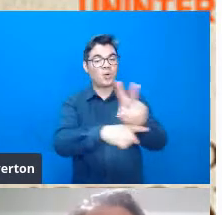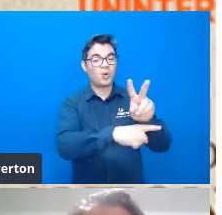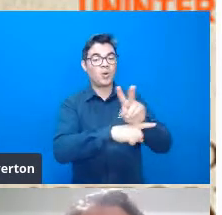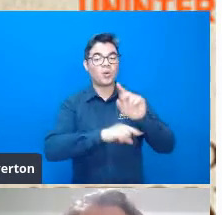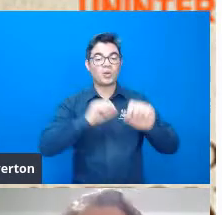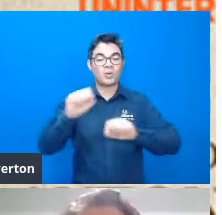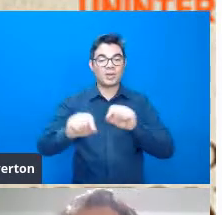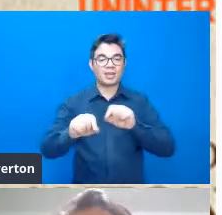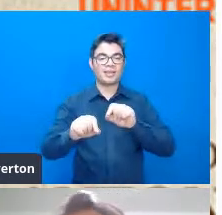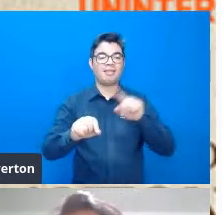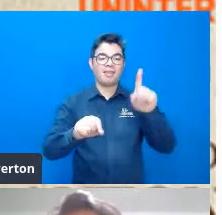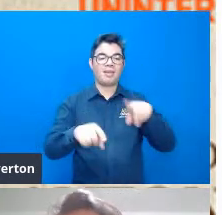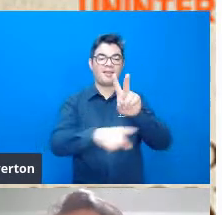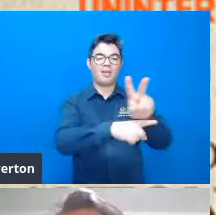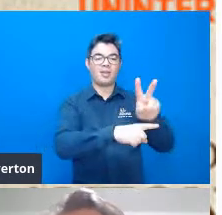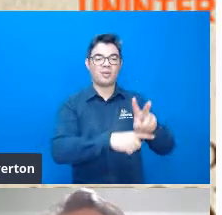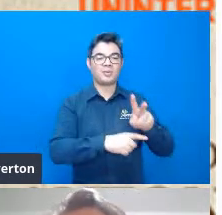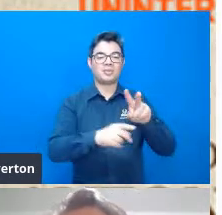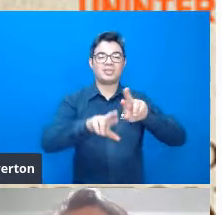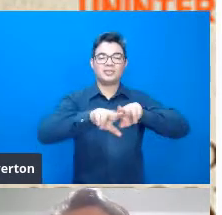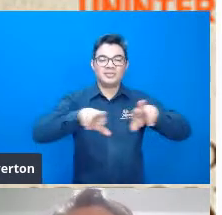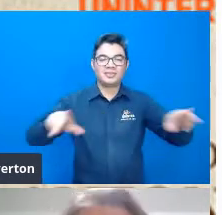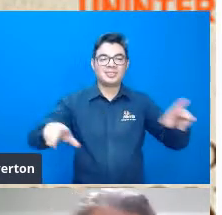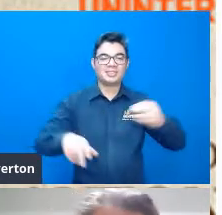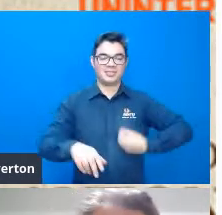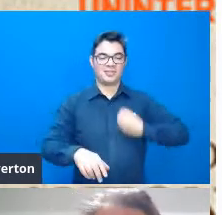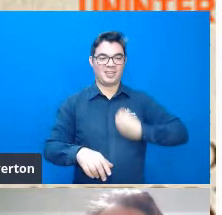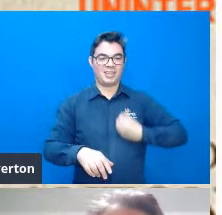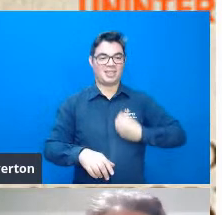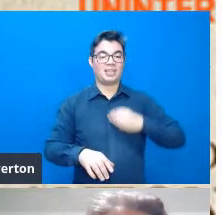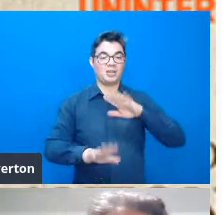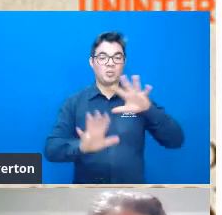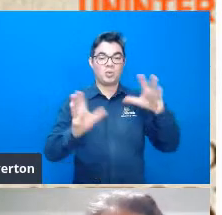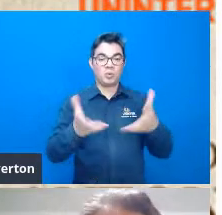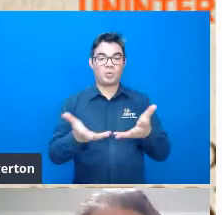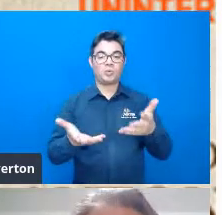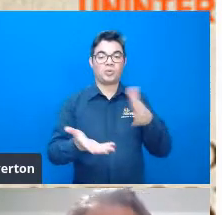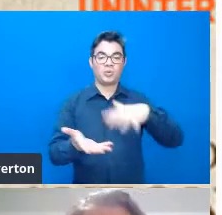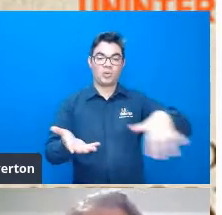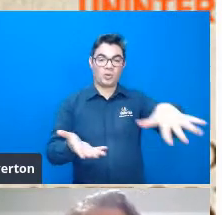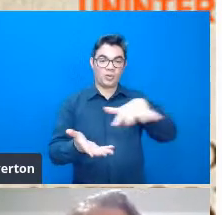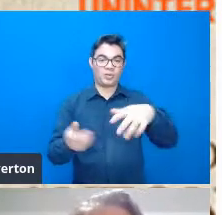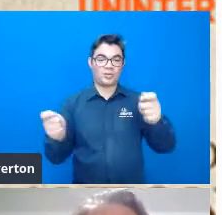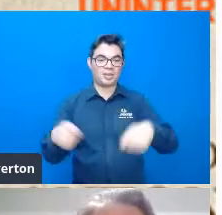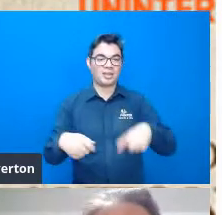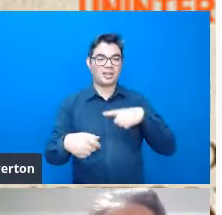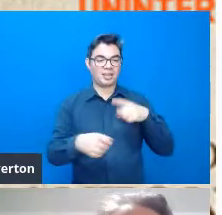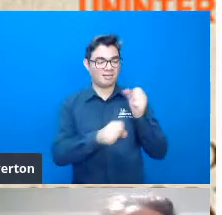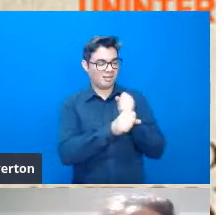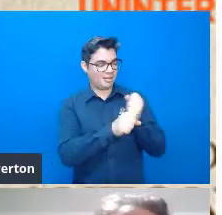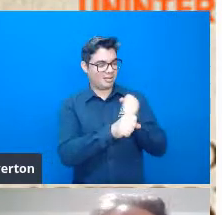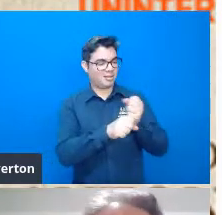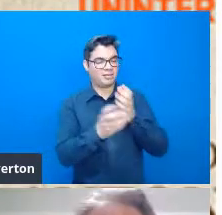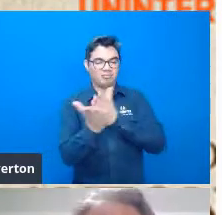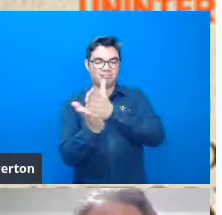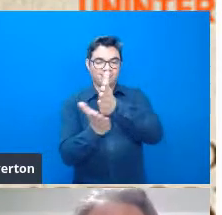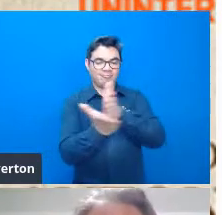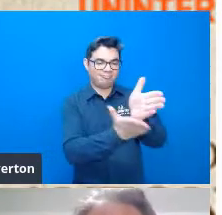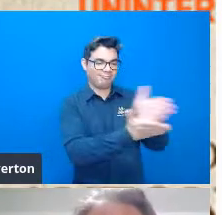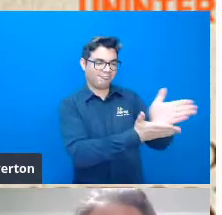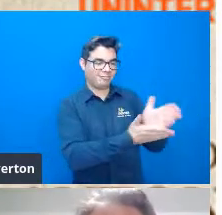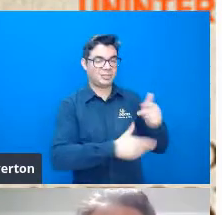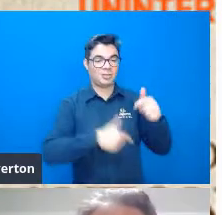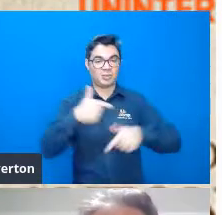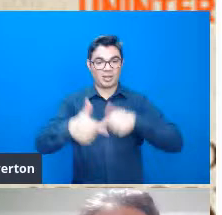conservação da biodiversidade no mundo todo, né? Tem ramos dela atuando em diferentes biomas, diferentes